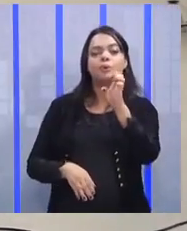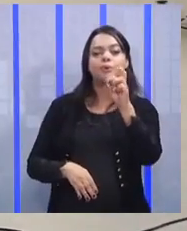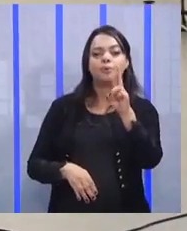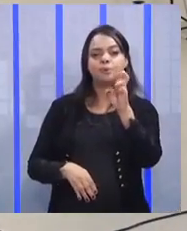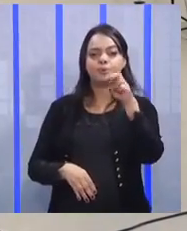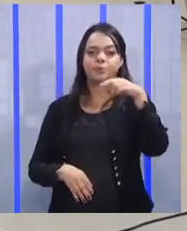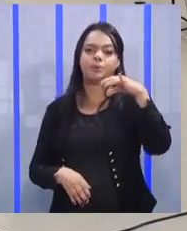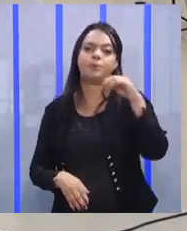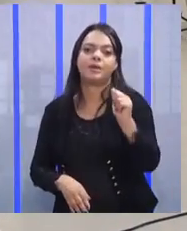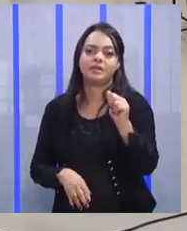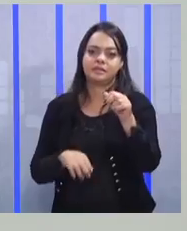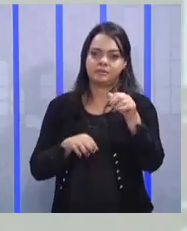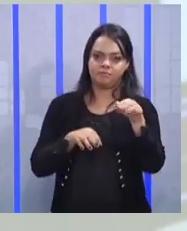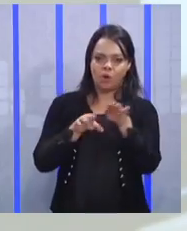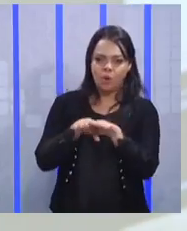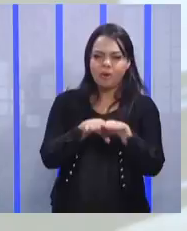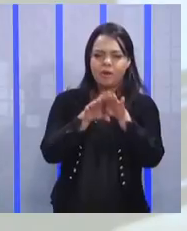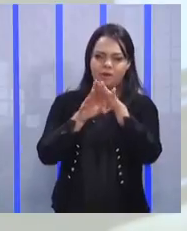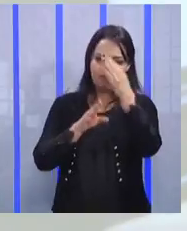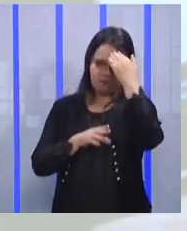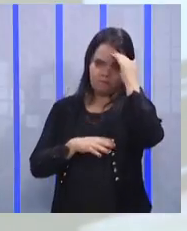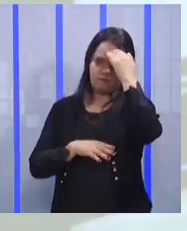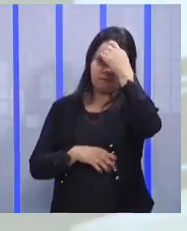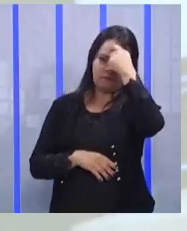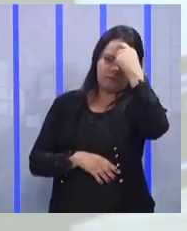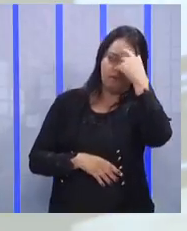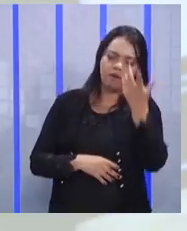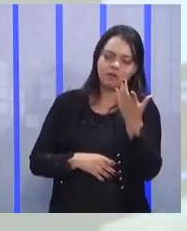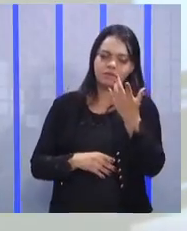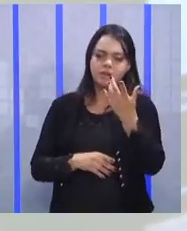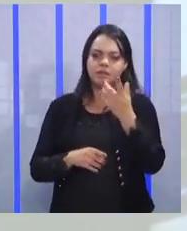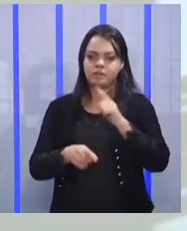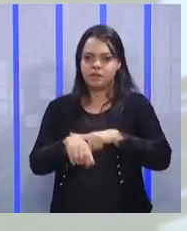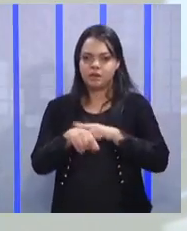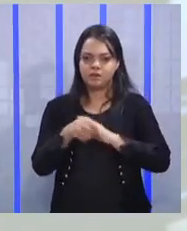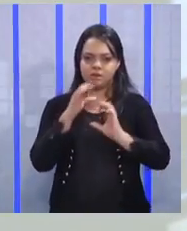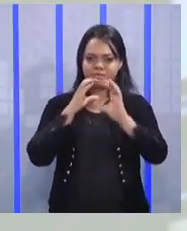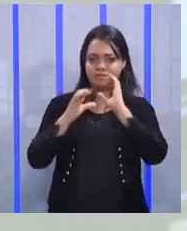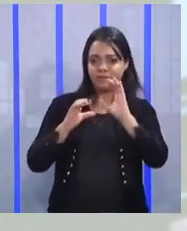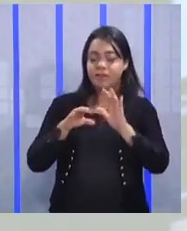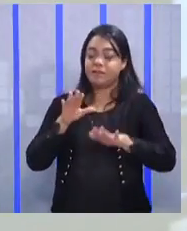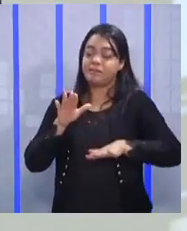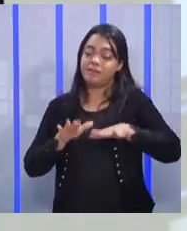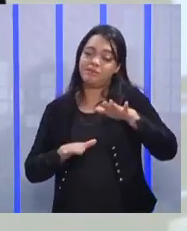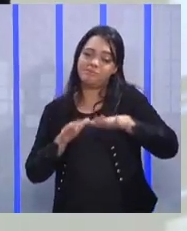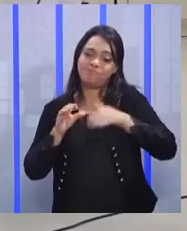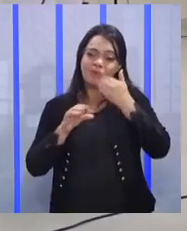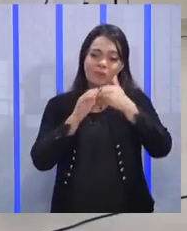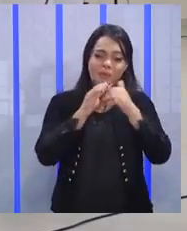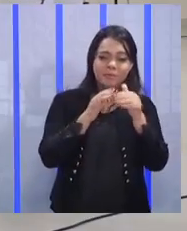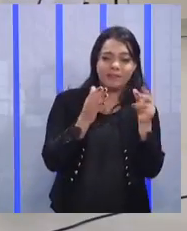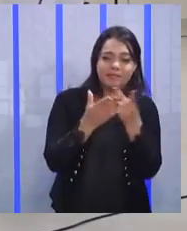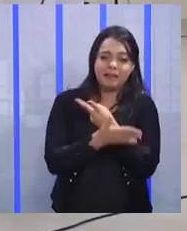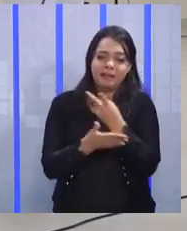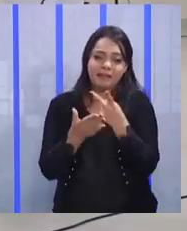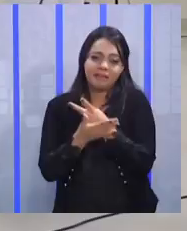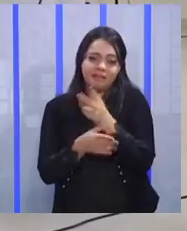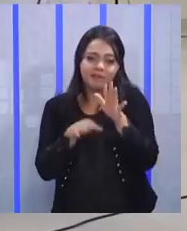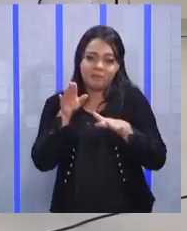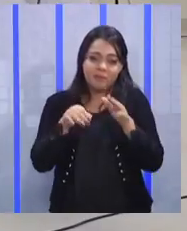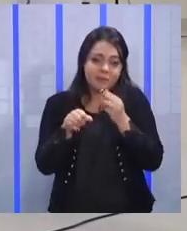na utilização dos meios de comunicação. Às vezes um e-mail é inadequado, às vezes um WhatsApp pode ser invasivo,